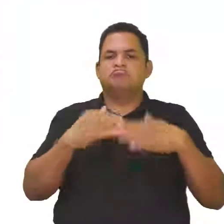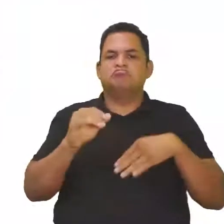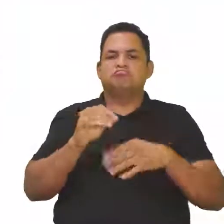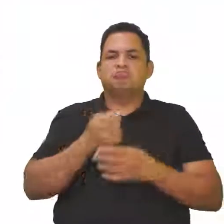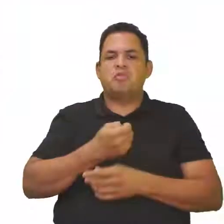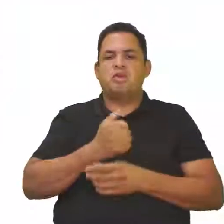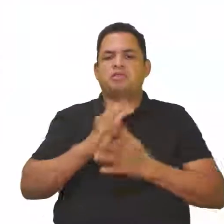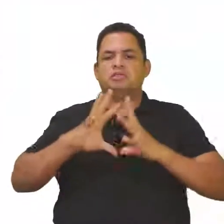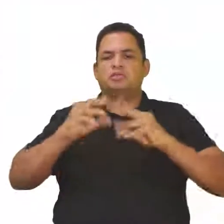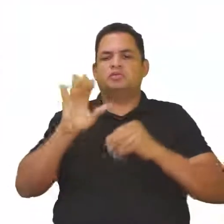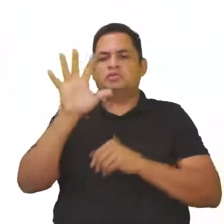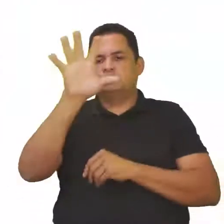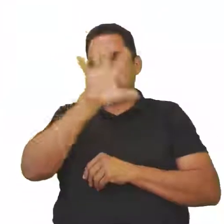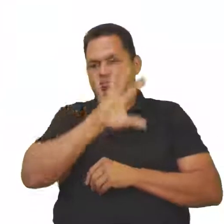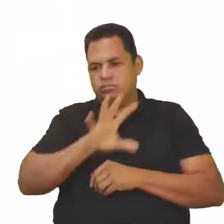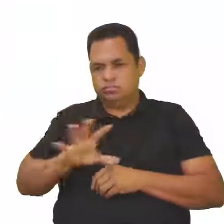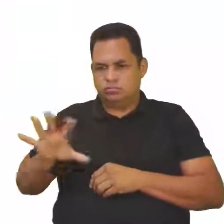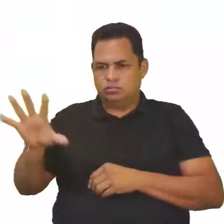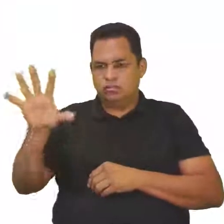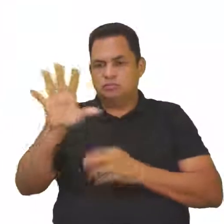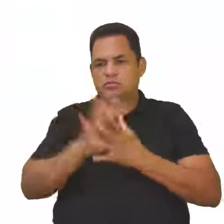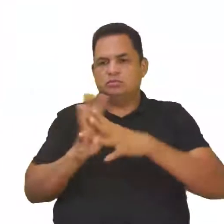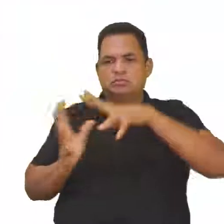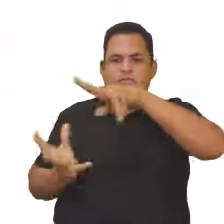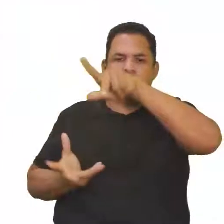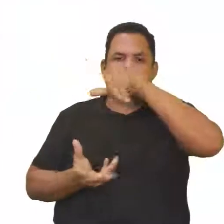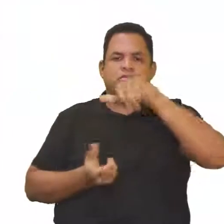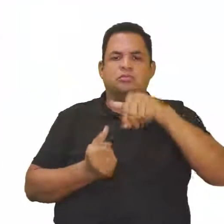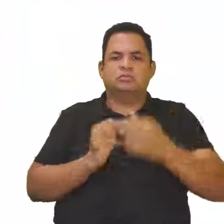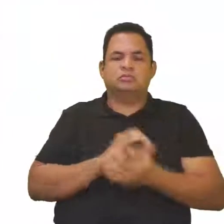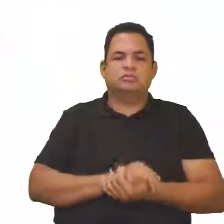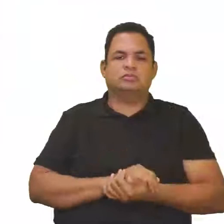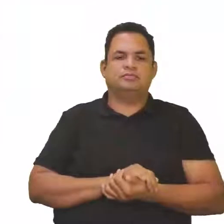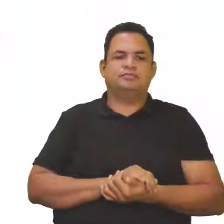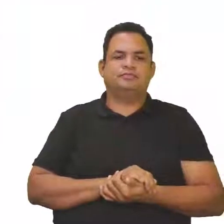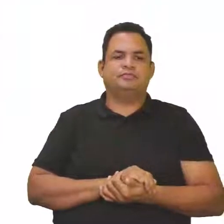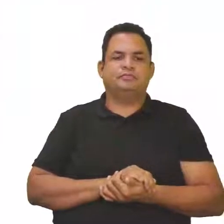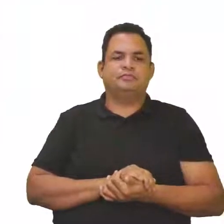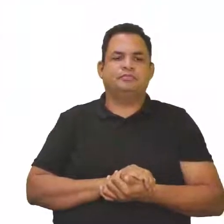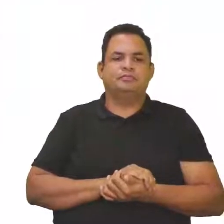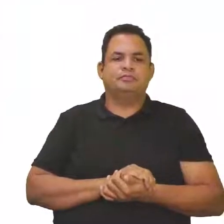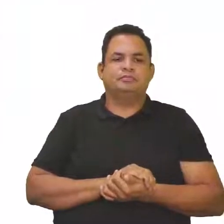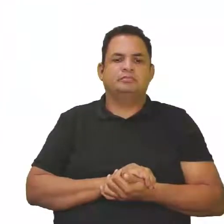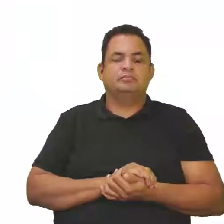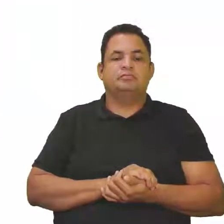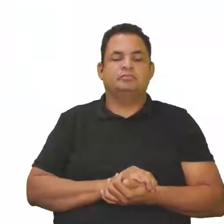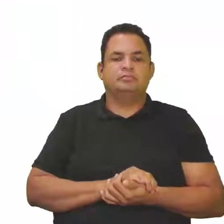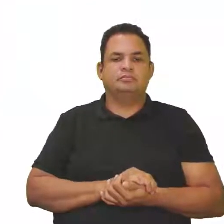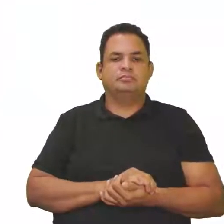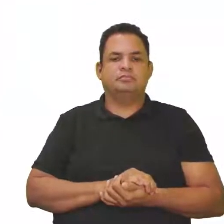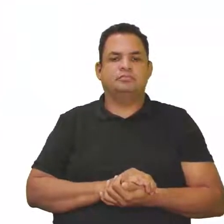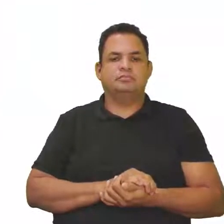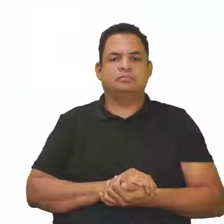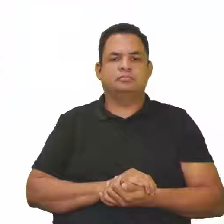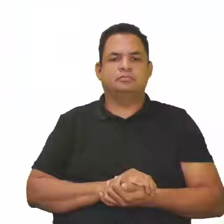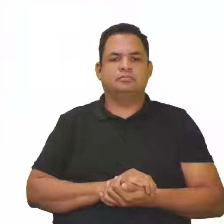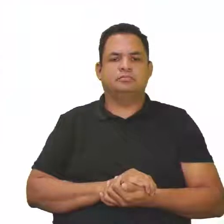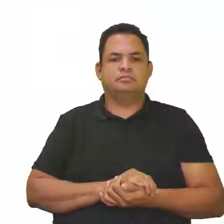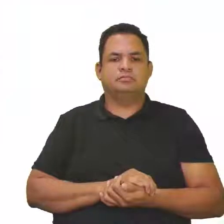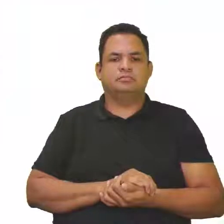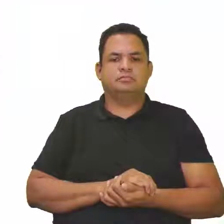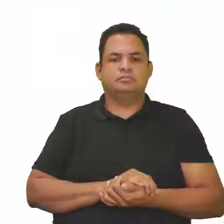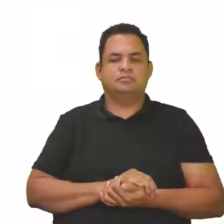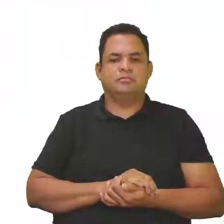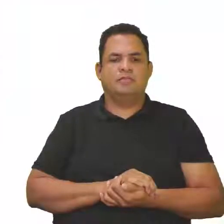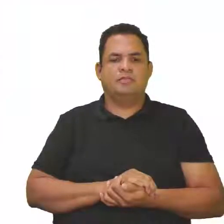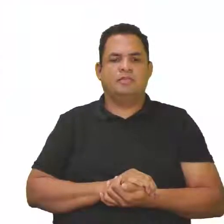que não está tendo esse efeito de recomposição maior do que os efeitos negativos da